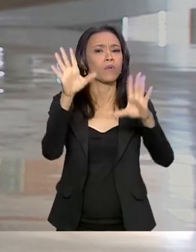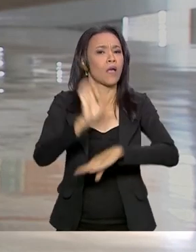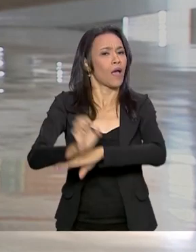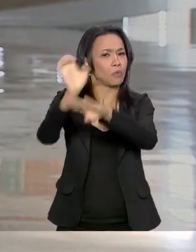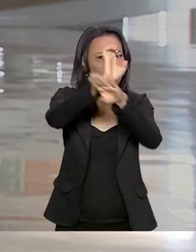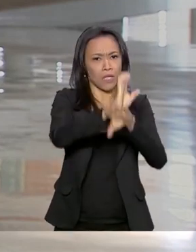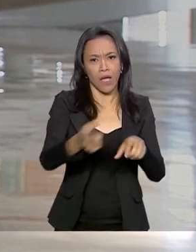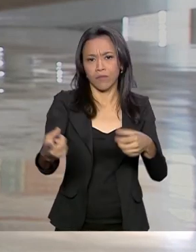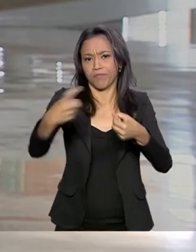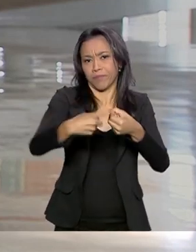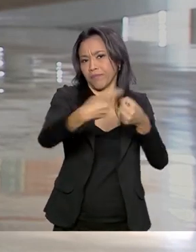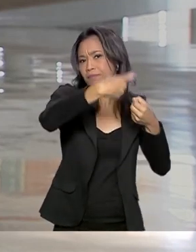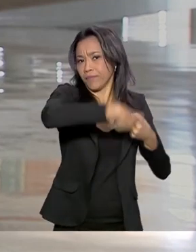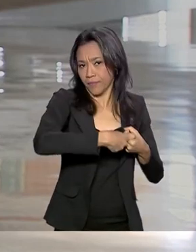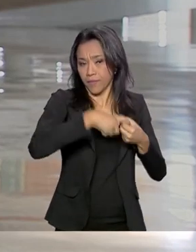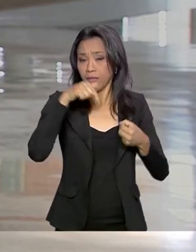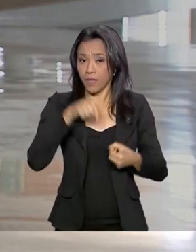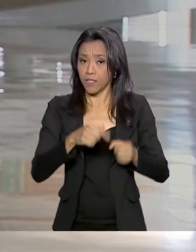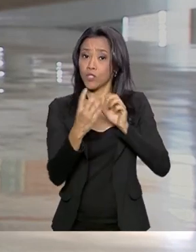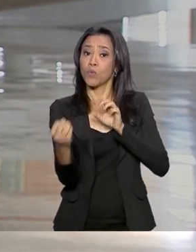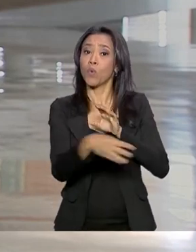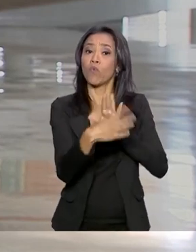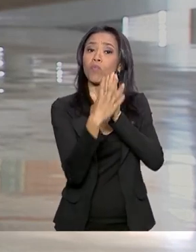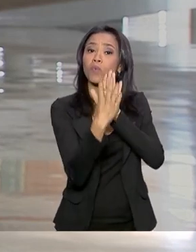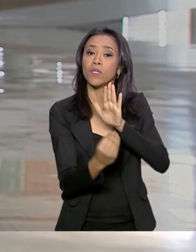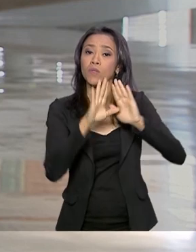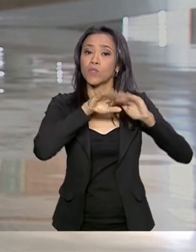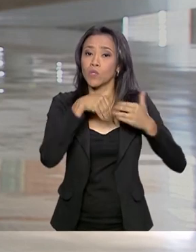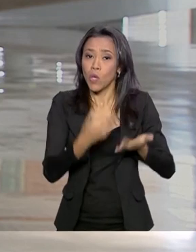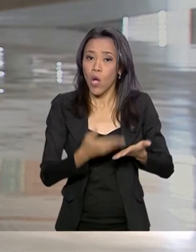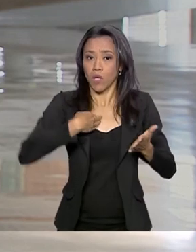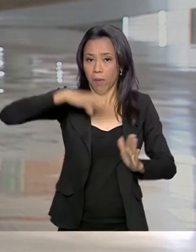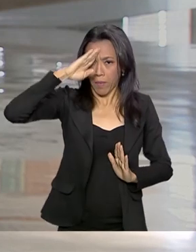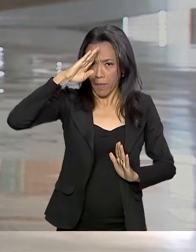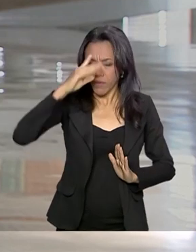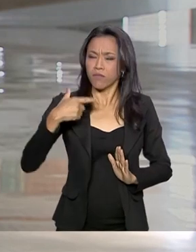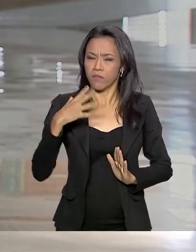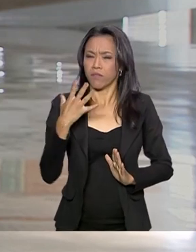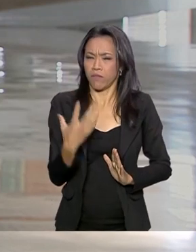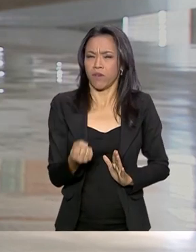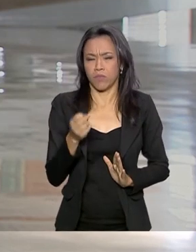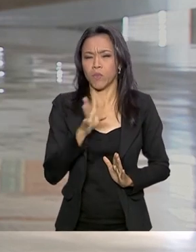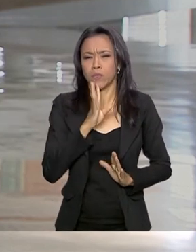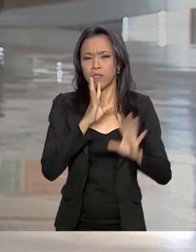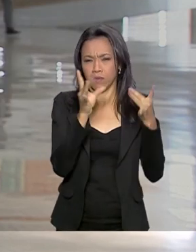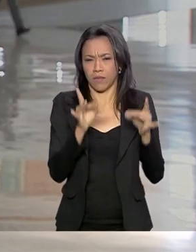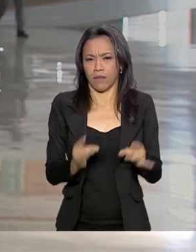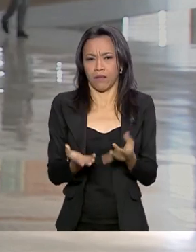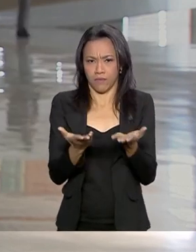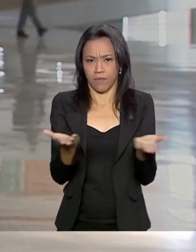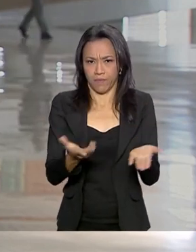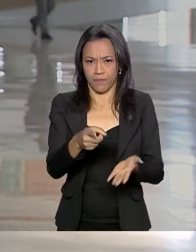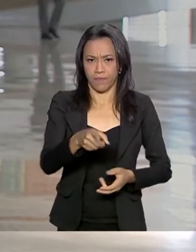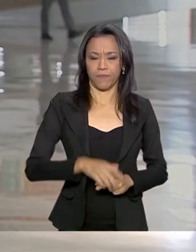Esse novo modelo já vai estar disponível a partir do ano que vem. A gente conhece os detalhes agora na reportagem. Vamos ver.